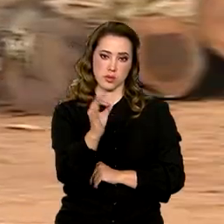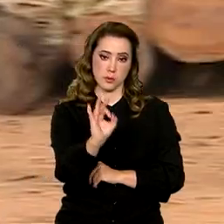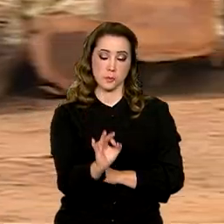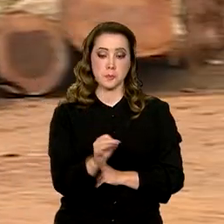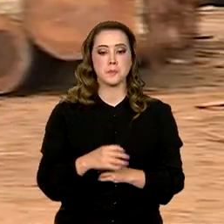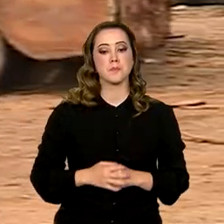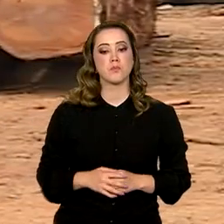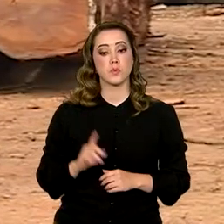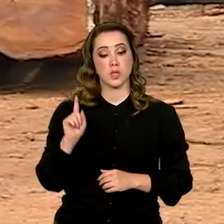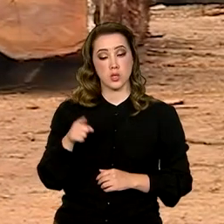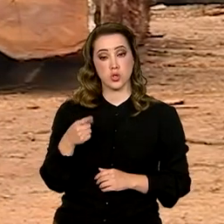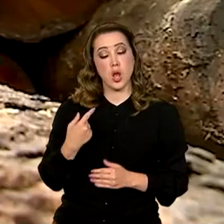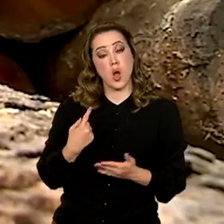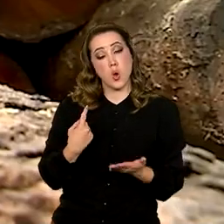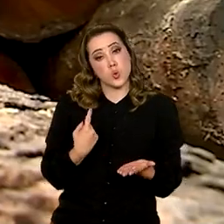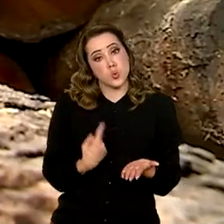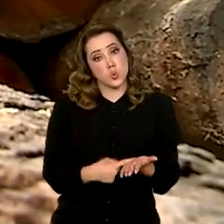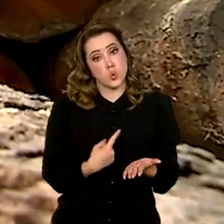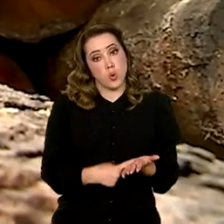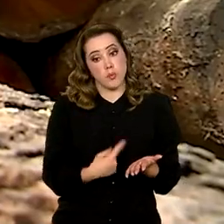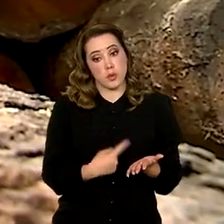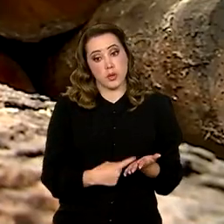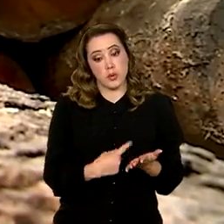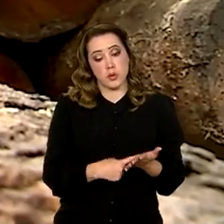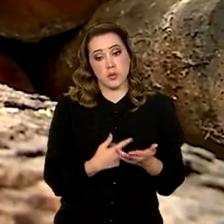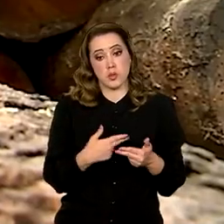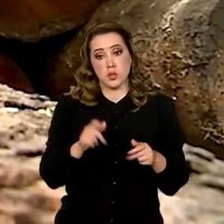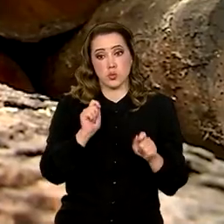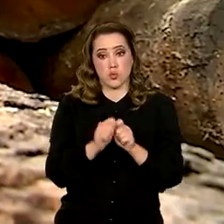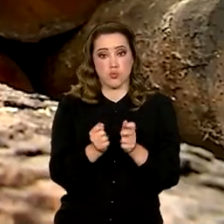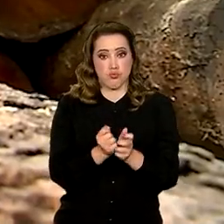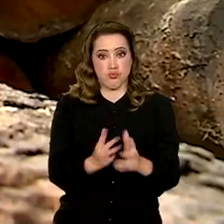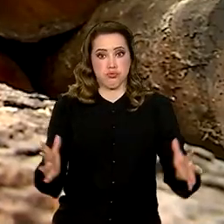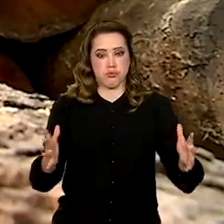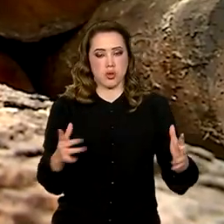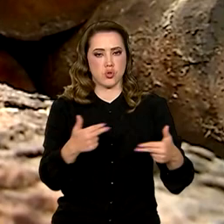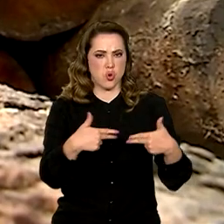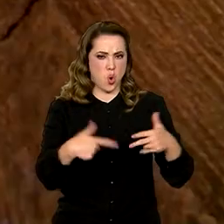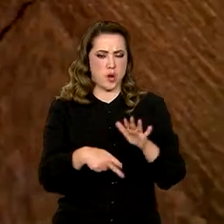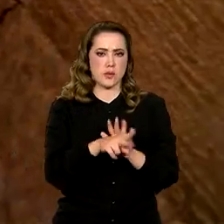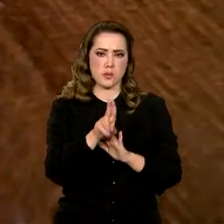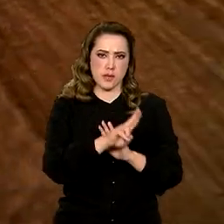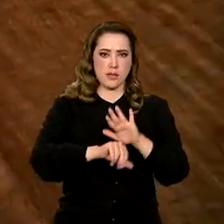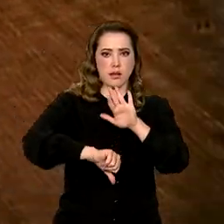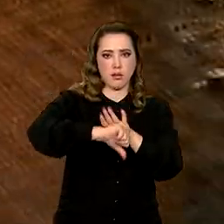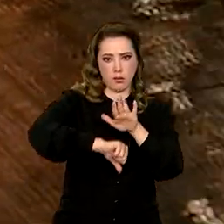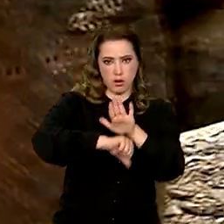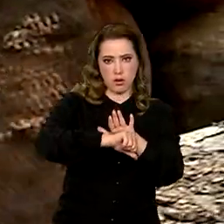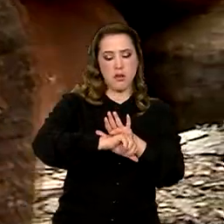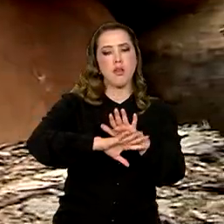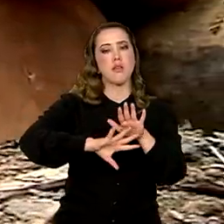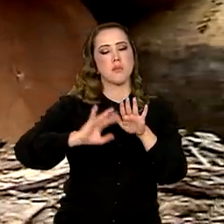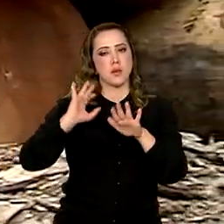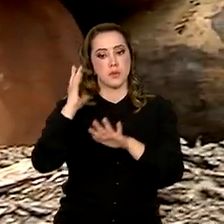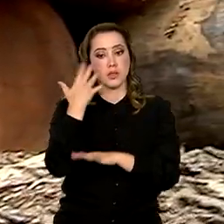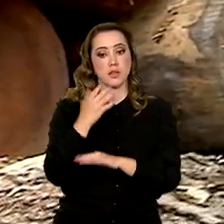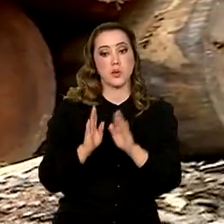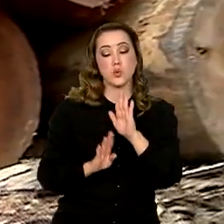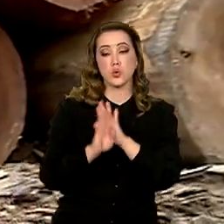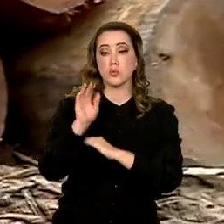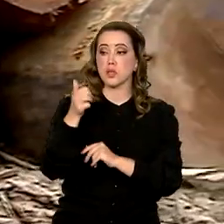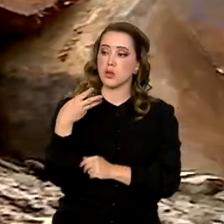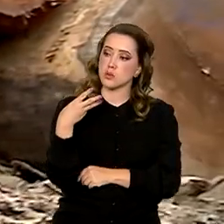Já os termos de destruição de equipamentos usados em crimes ambientais tiveram alta de 130